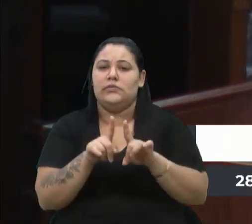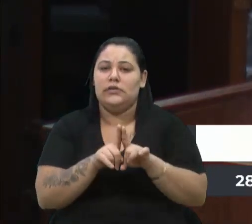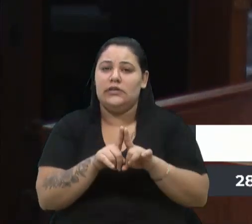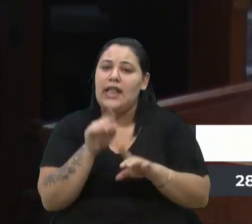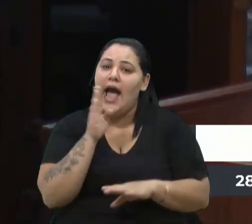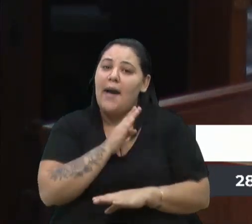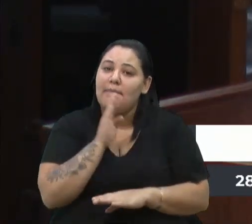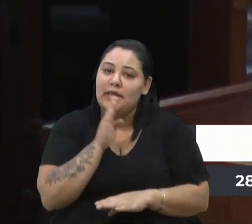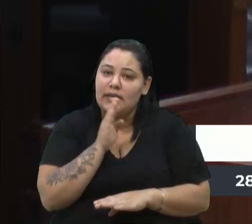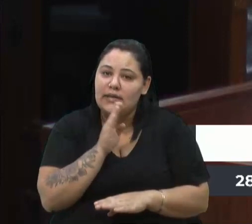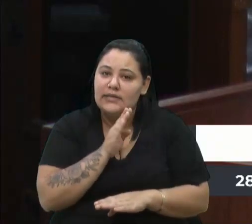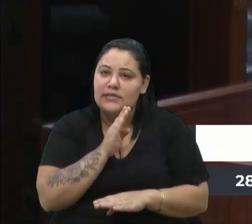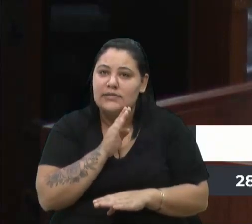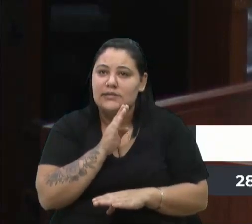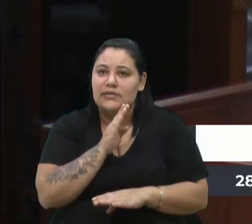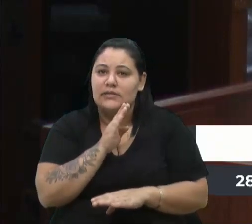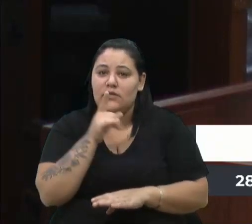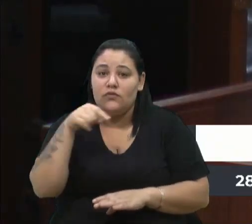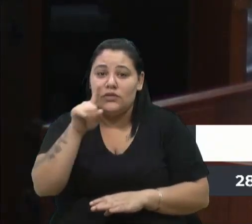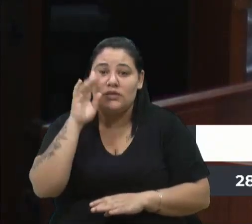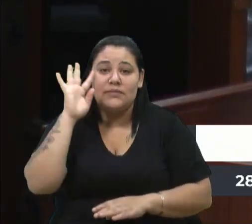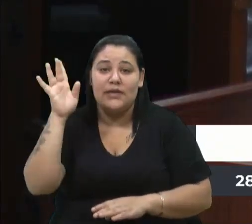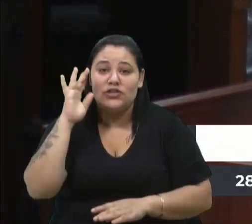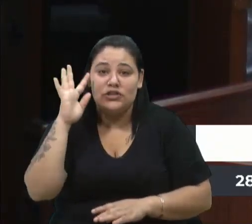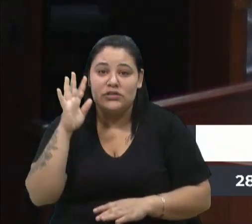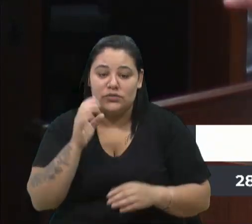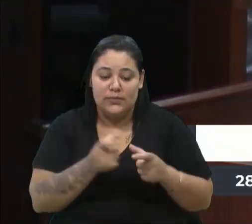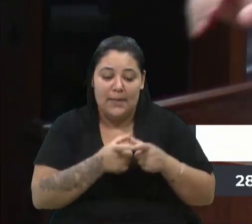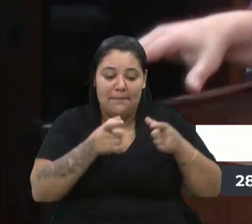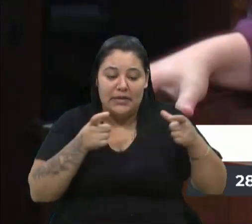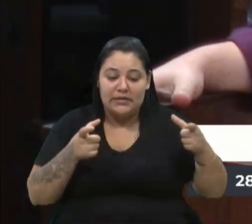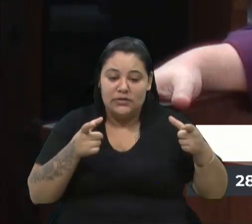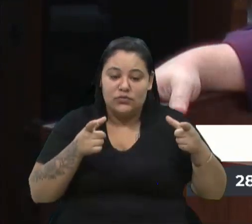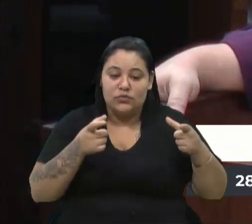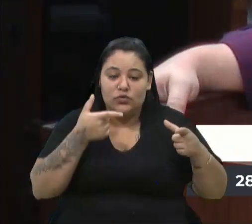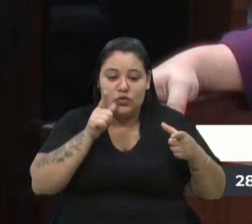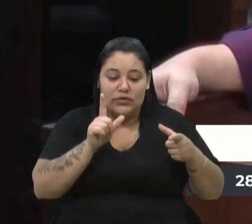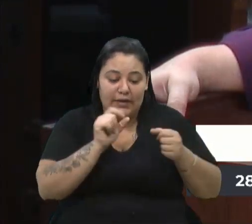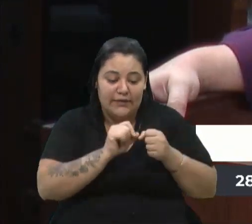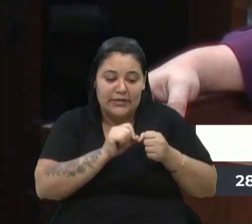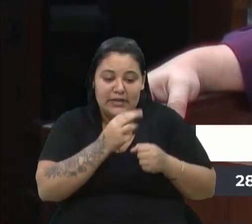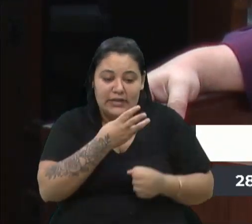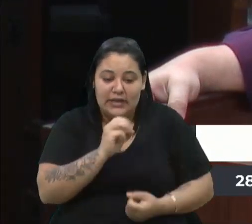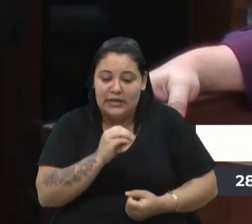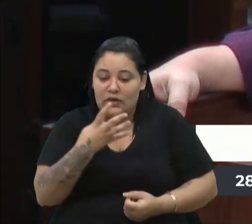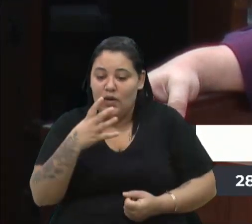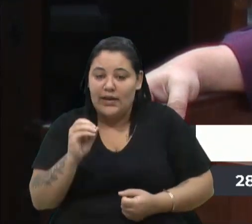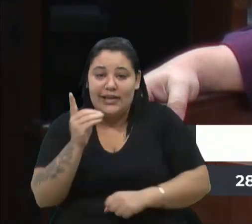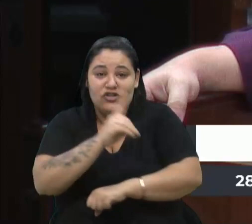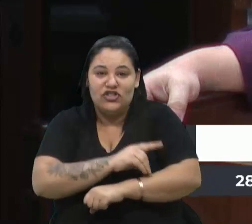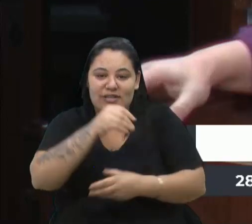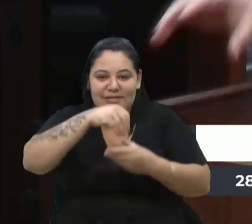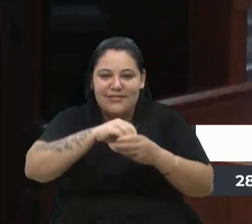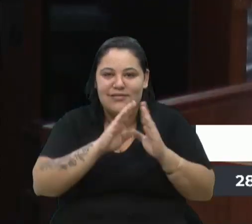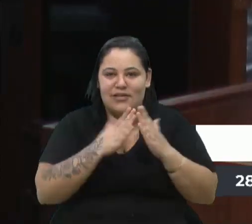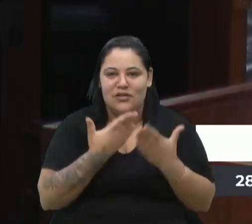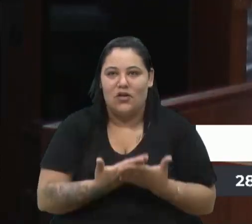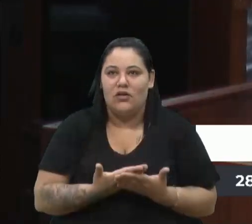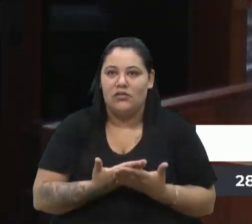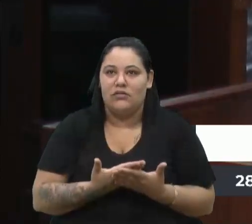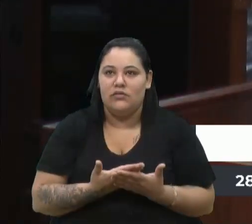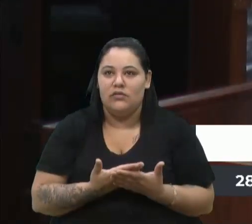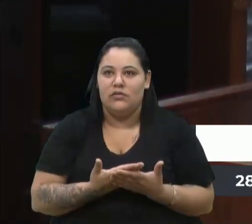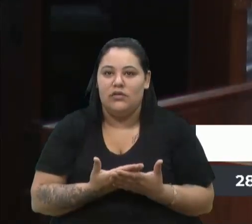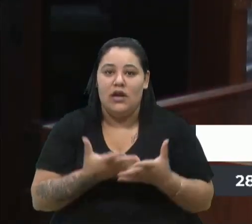agilidade vocês imaginam que uma ampliação dá para fazer em torno de 30 a 40 dias de uma escola quer três